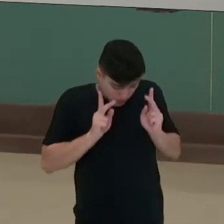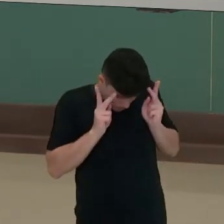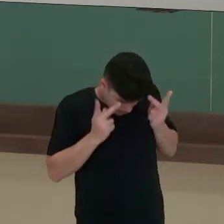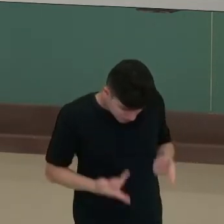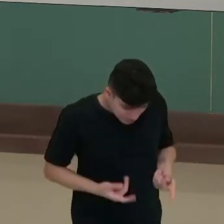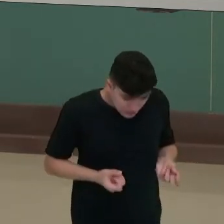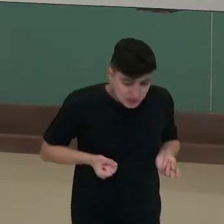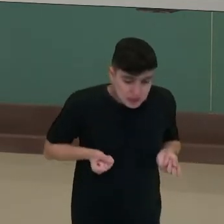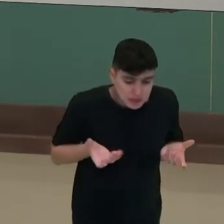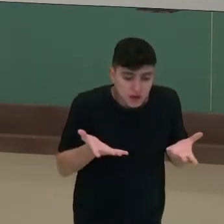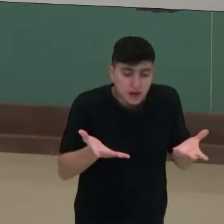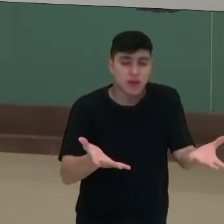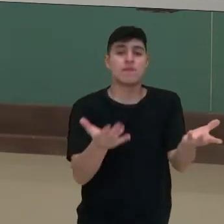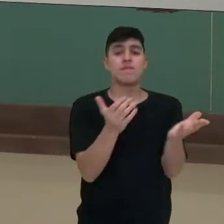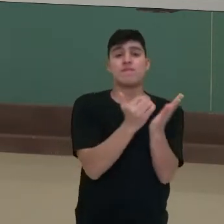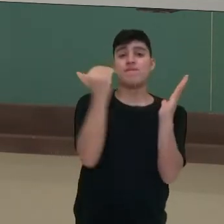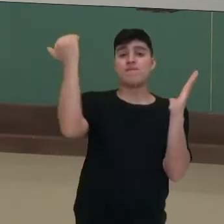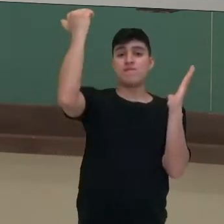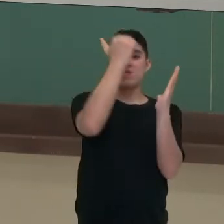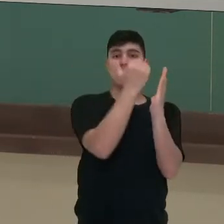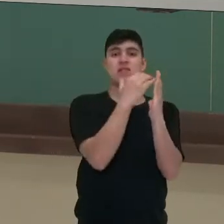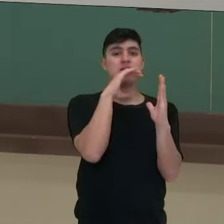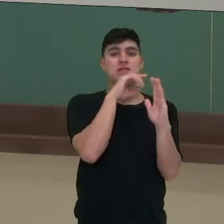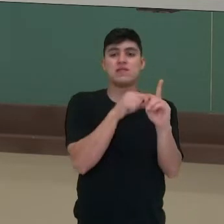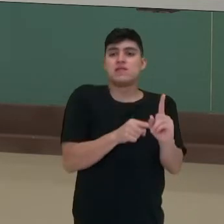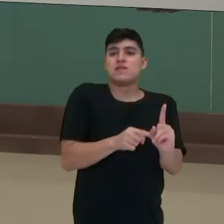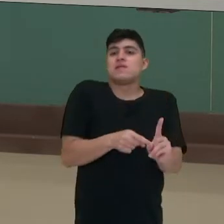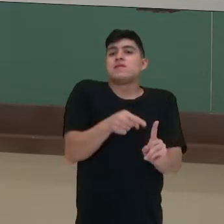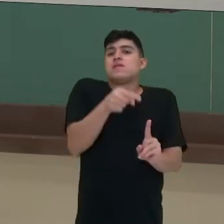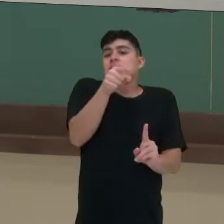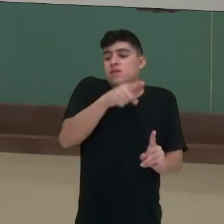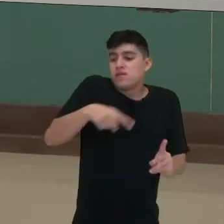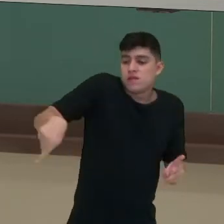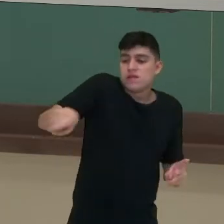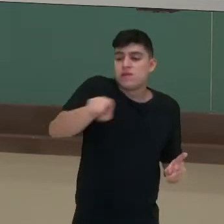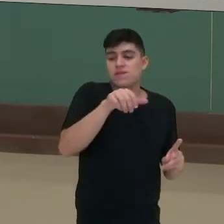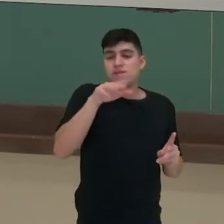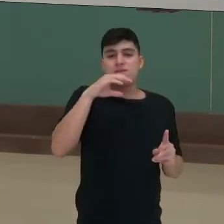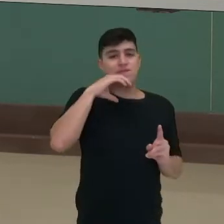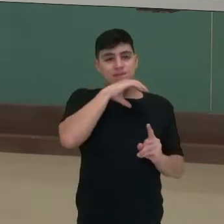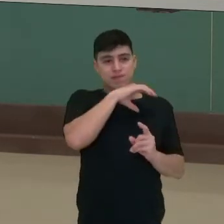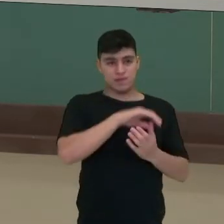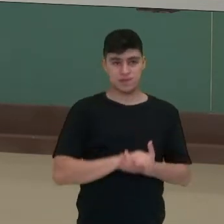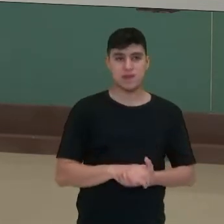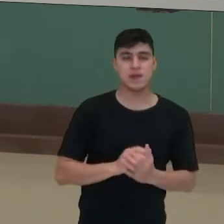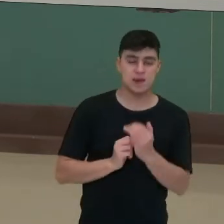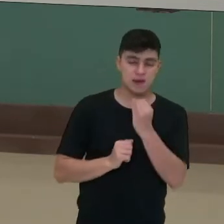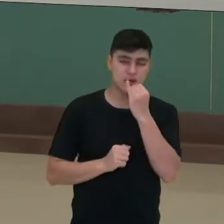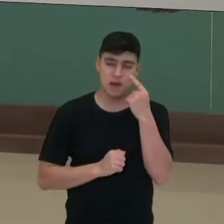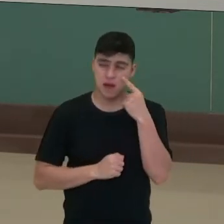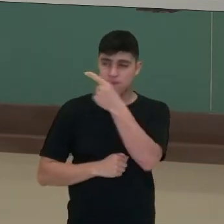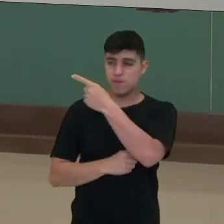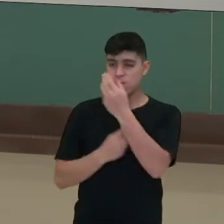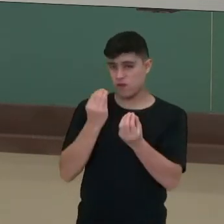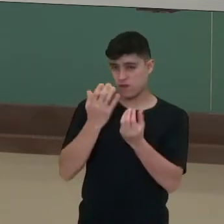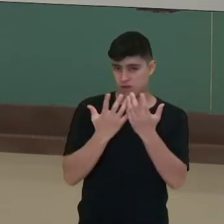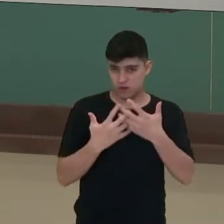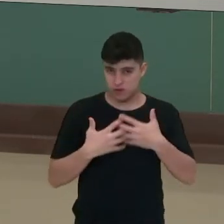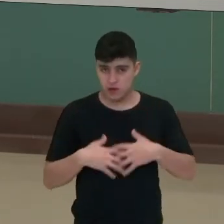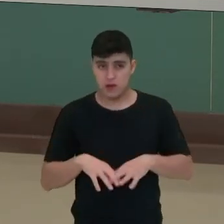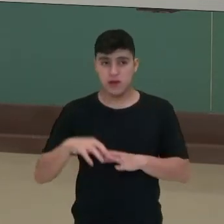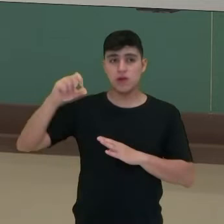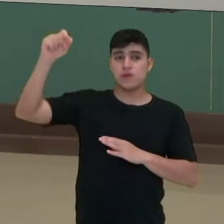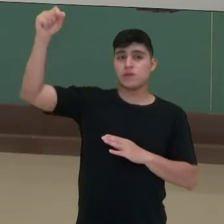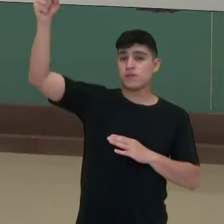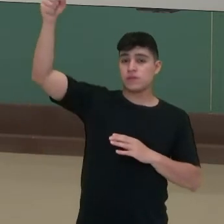emitem gases do efeito estufa em grandes quantidades, potencializando esse fenômeno. Aqui a gente consegue ver como ele funciona. O raio solar